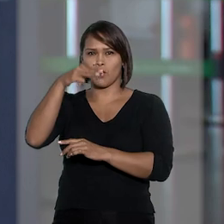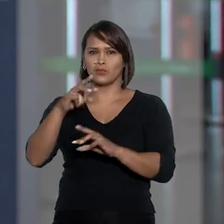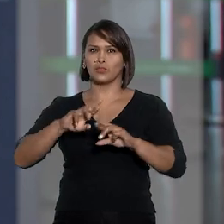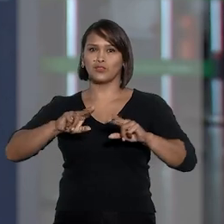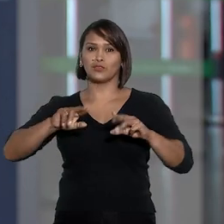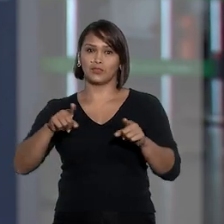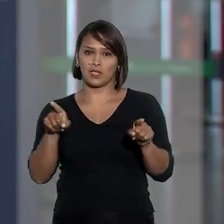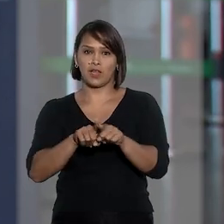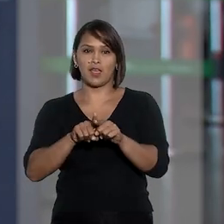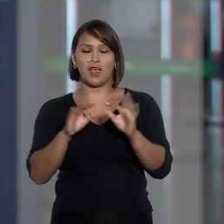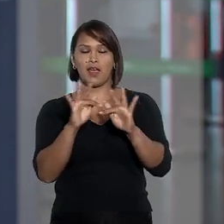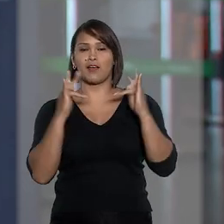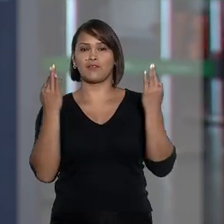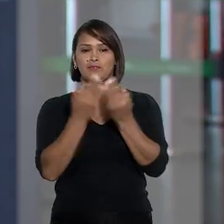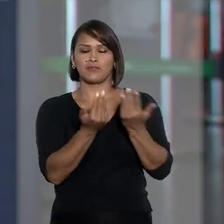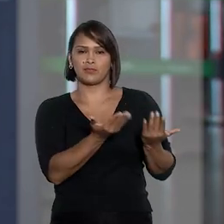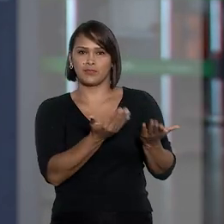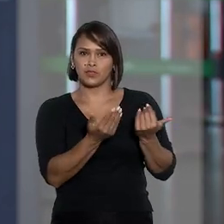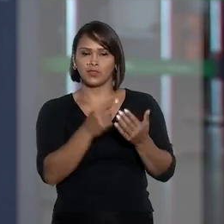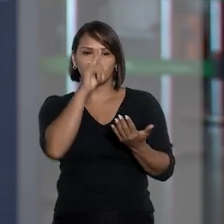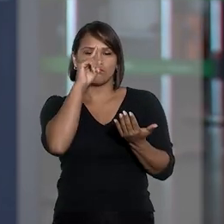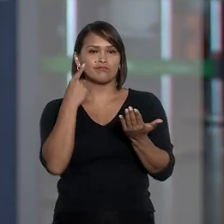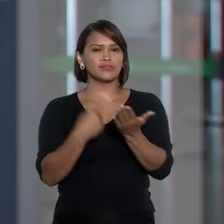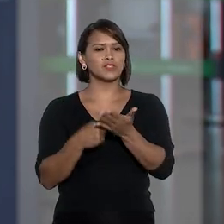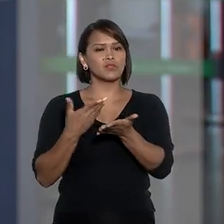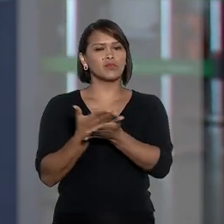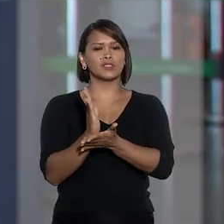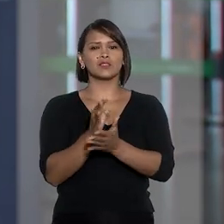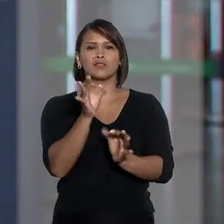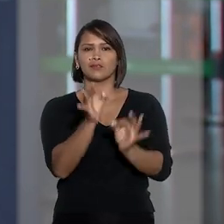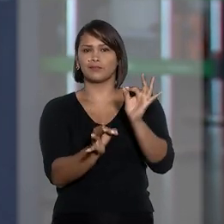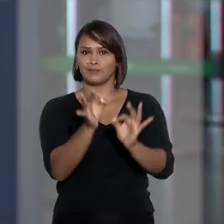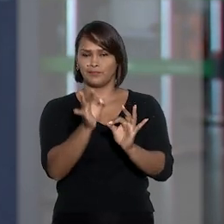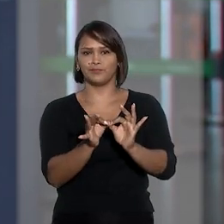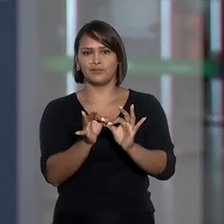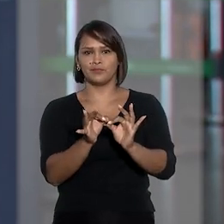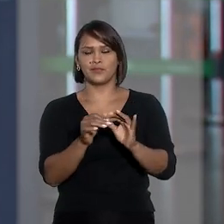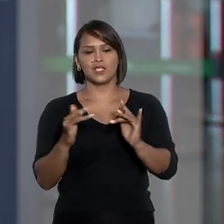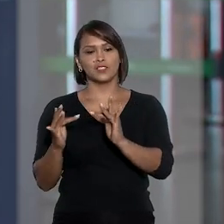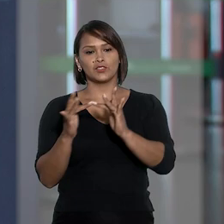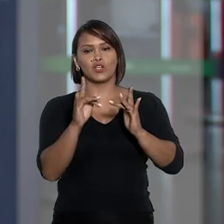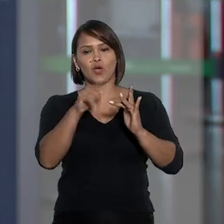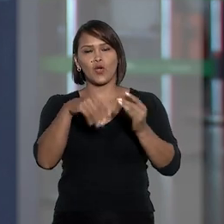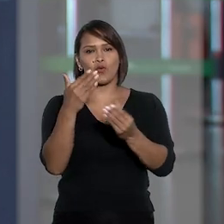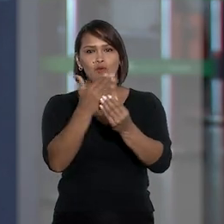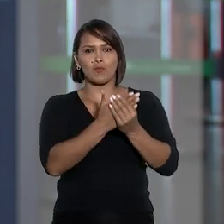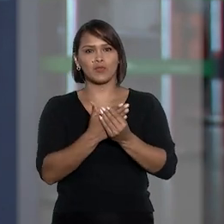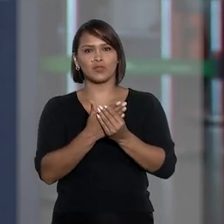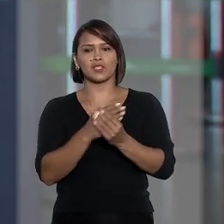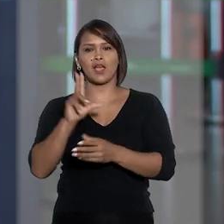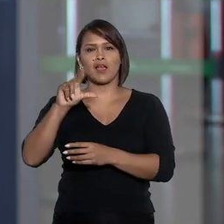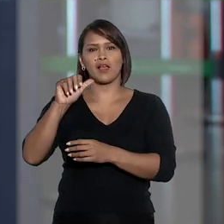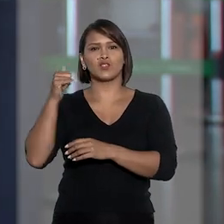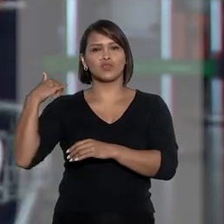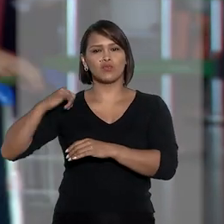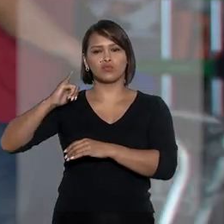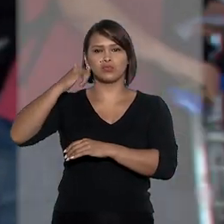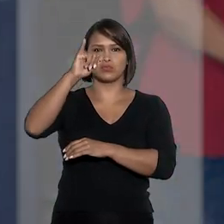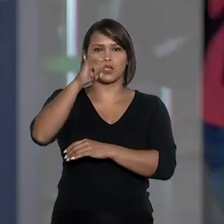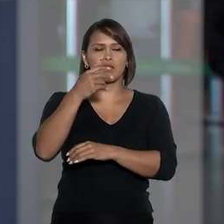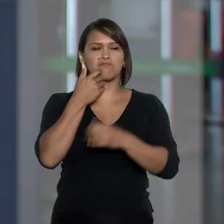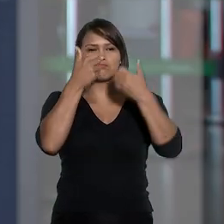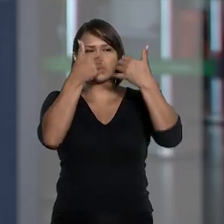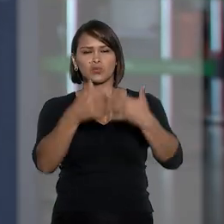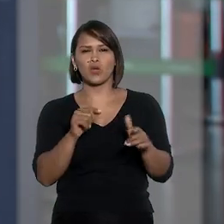destino comprada. A família do adolescente decidiu, então, entrar na justiça. De acordo com o processo, companhia Azul Linhas